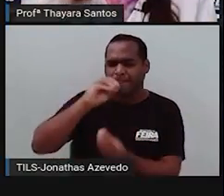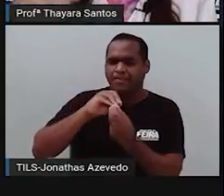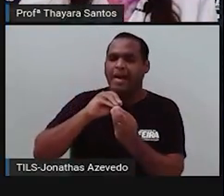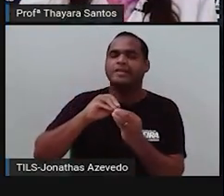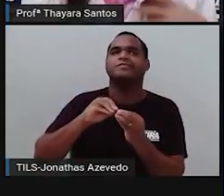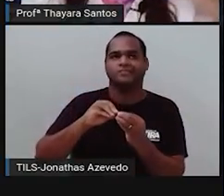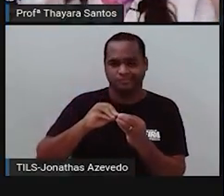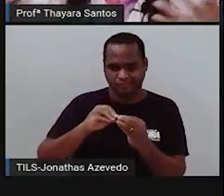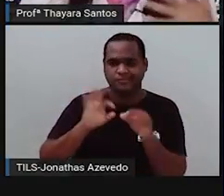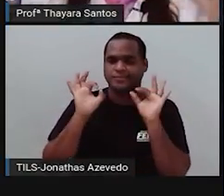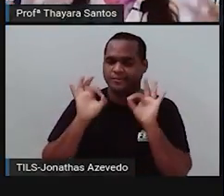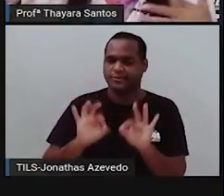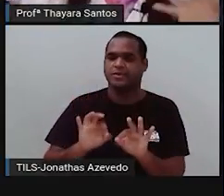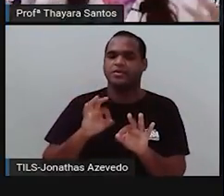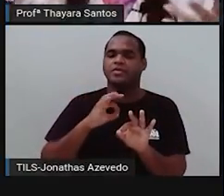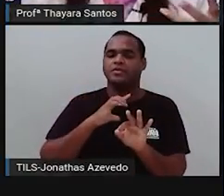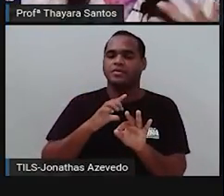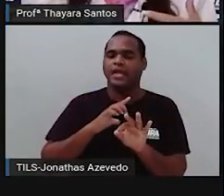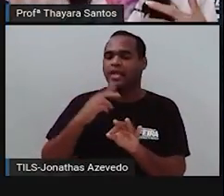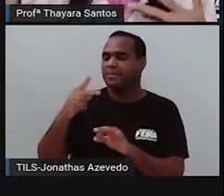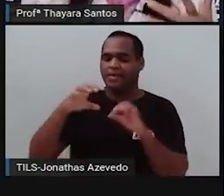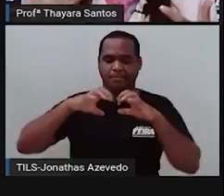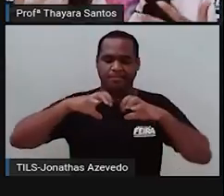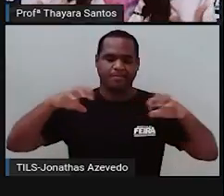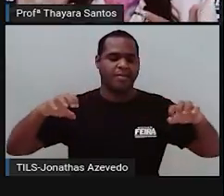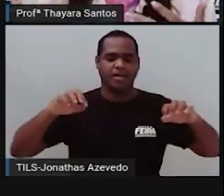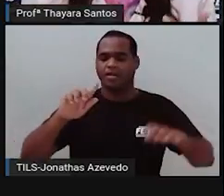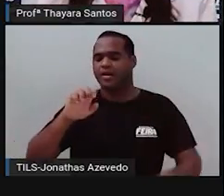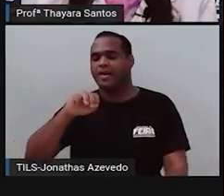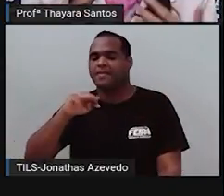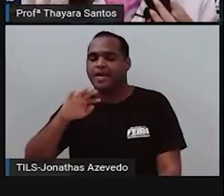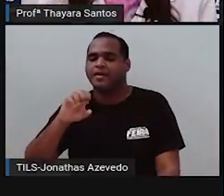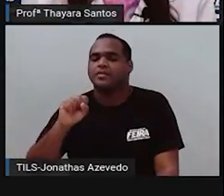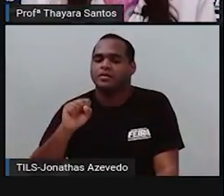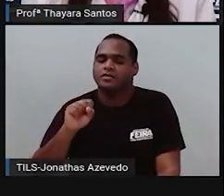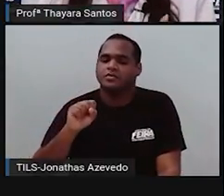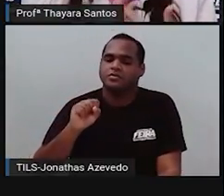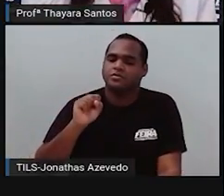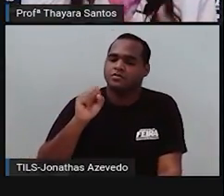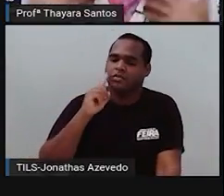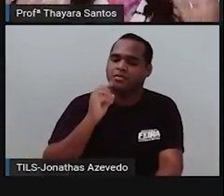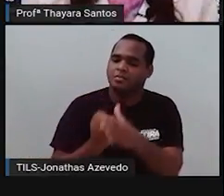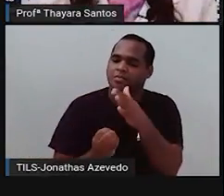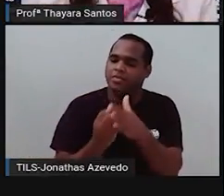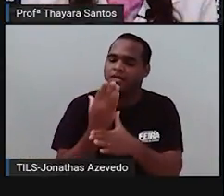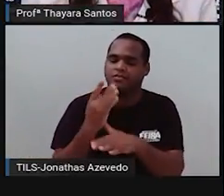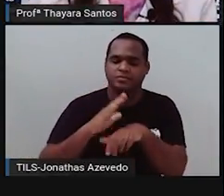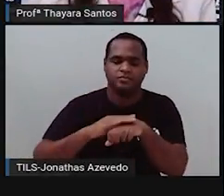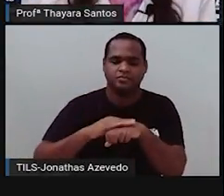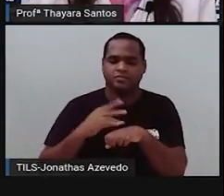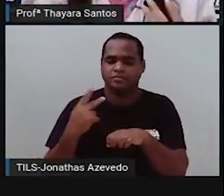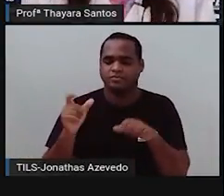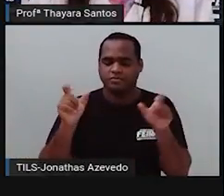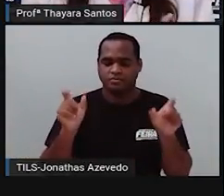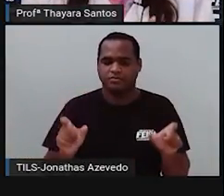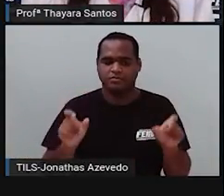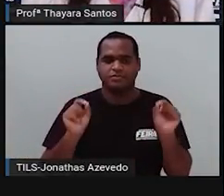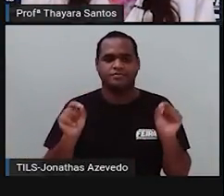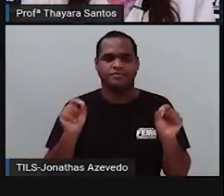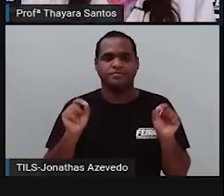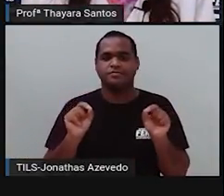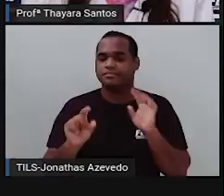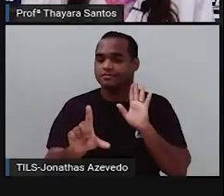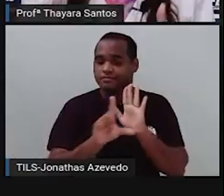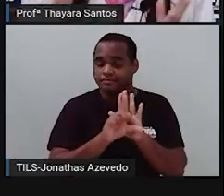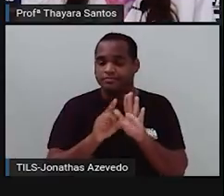a separação dos gametas, no momento da formação dos gametas, é independente entre si. Por isso que essa lei